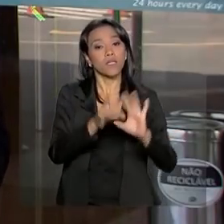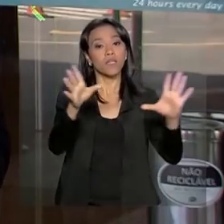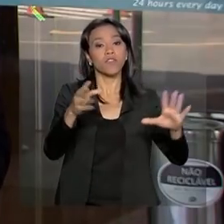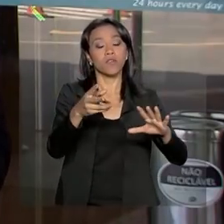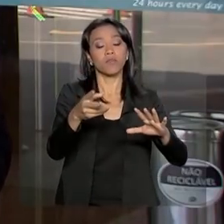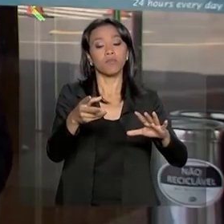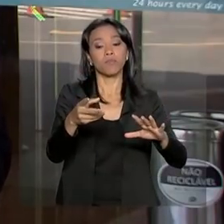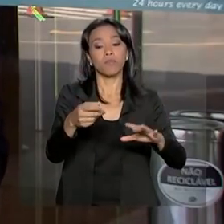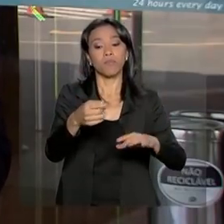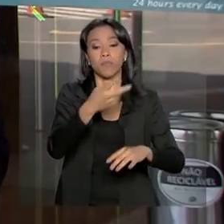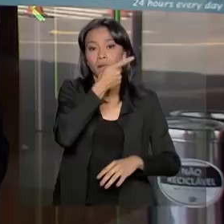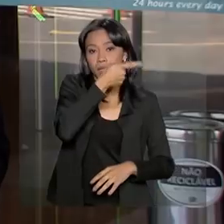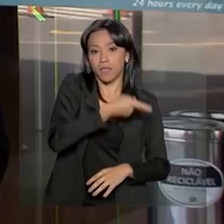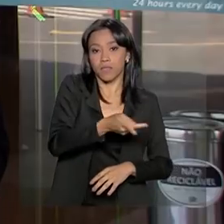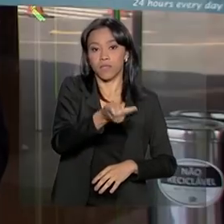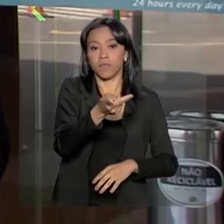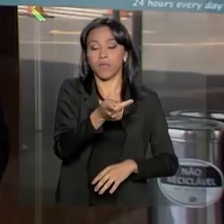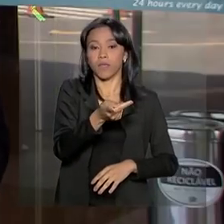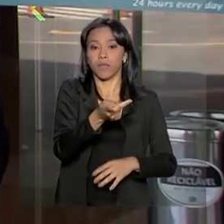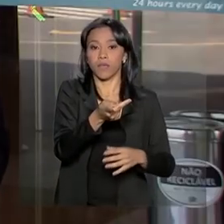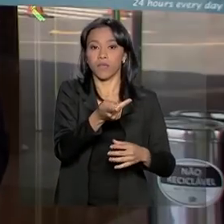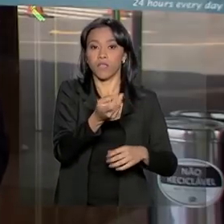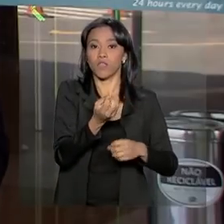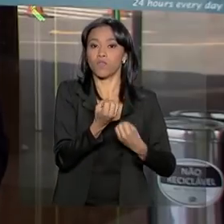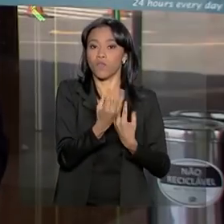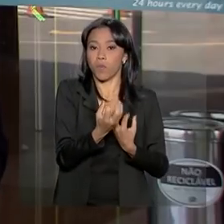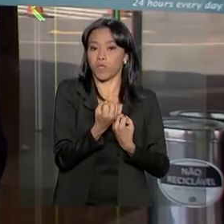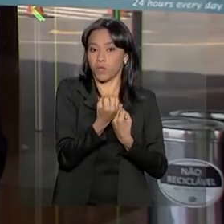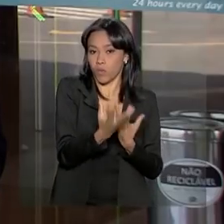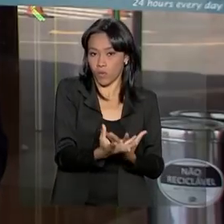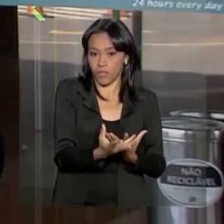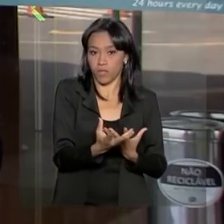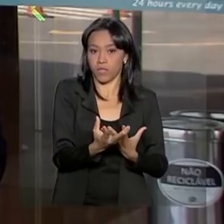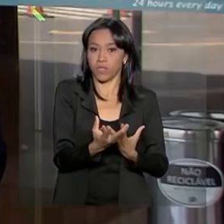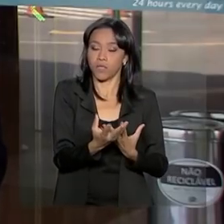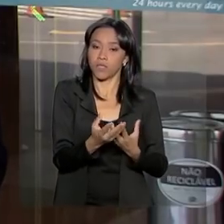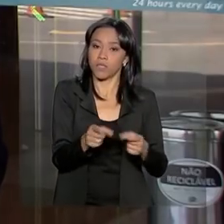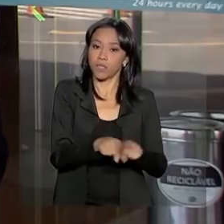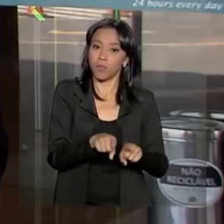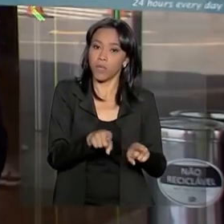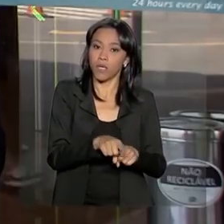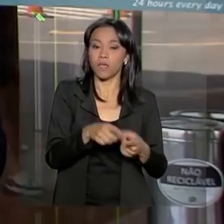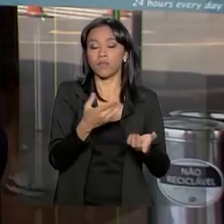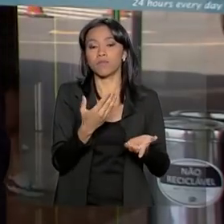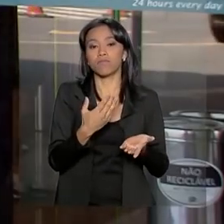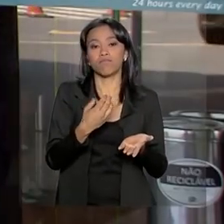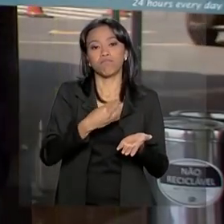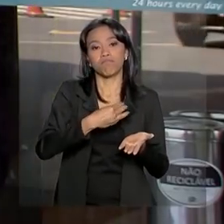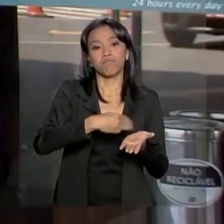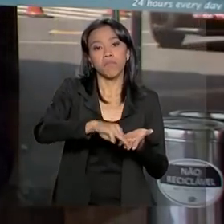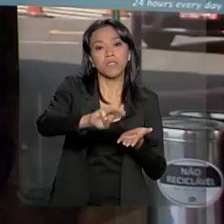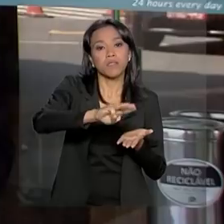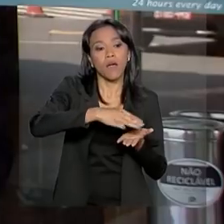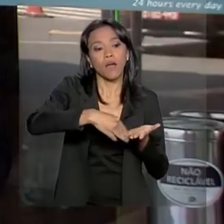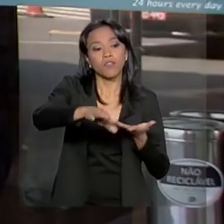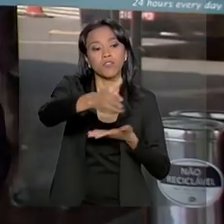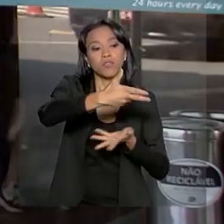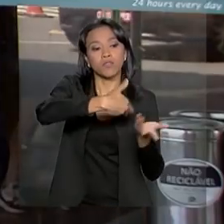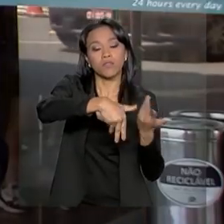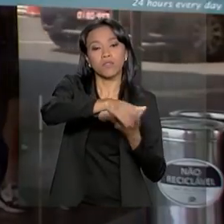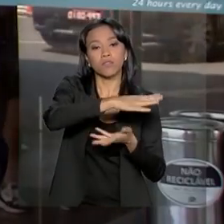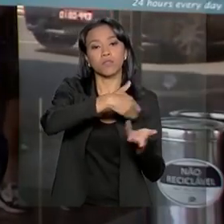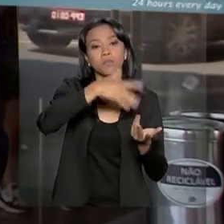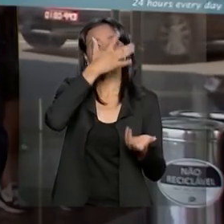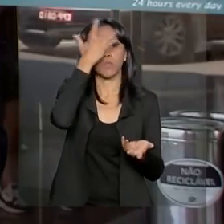informações e também trocar mensagens com algumas pessoas do governo,